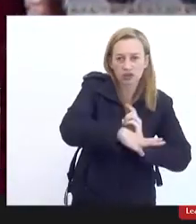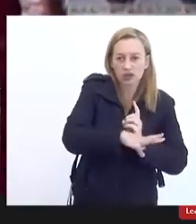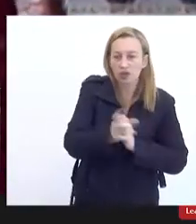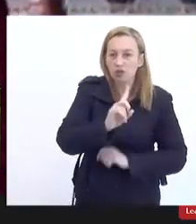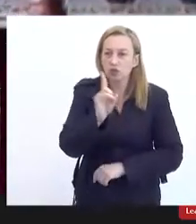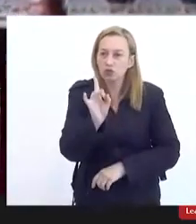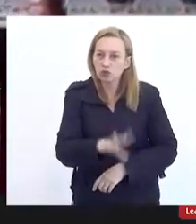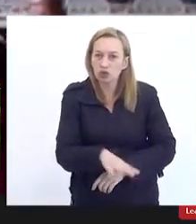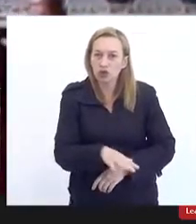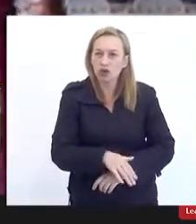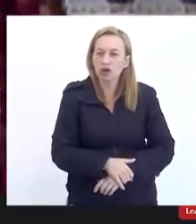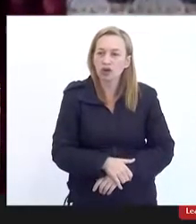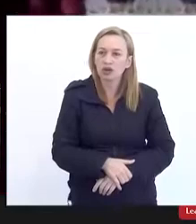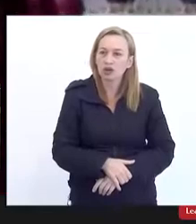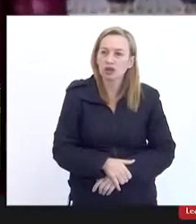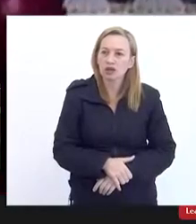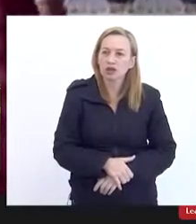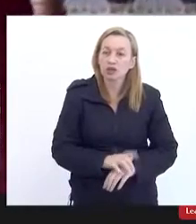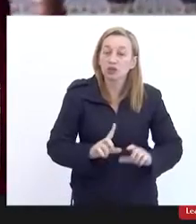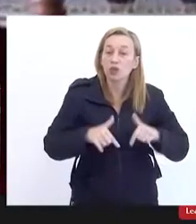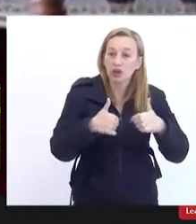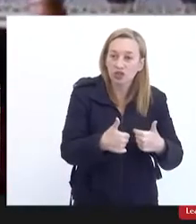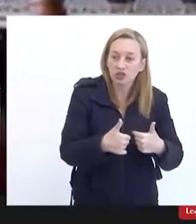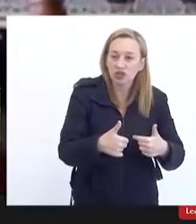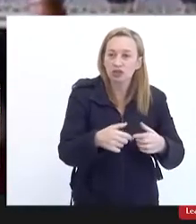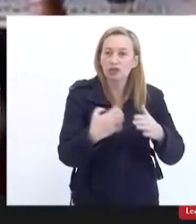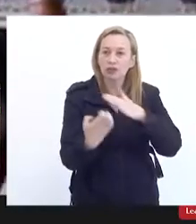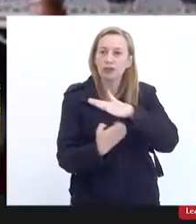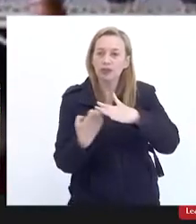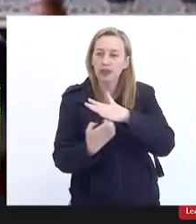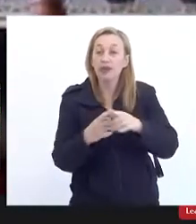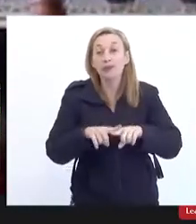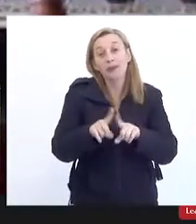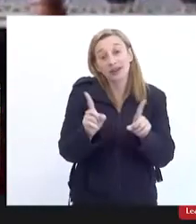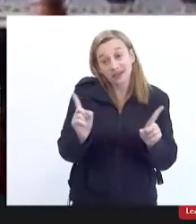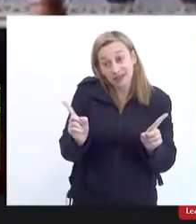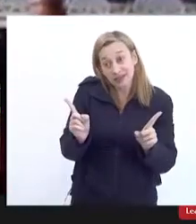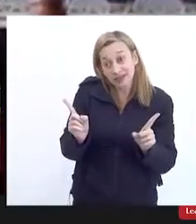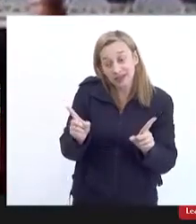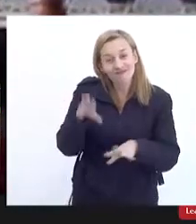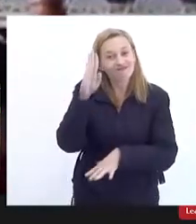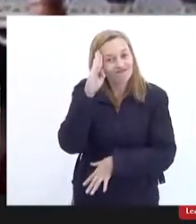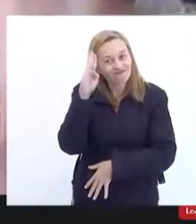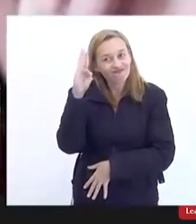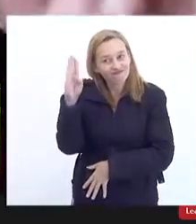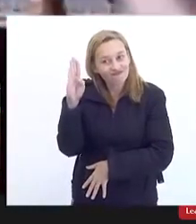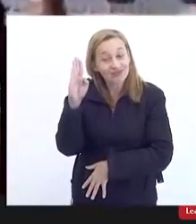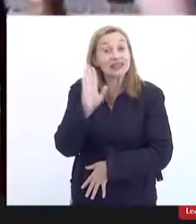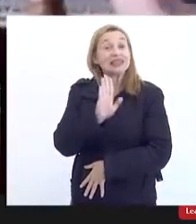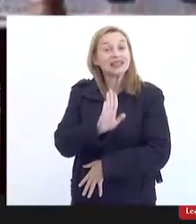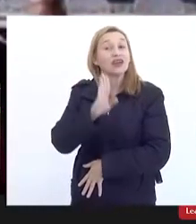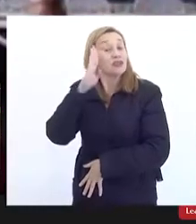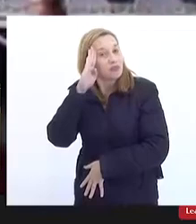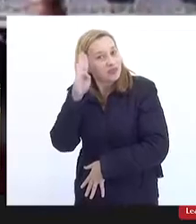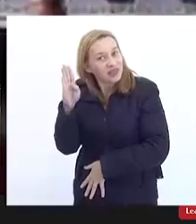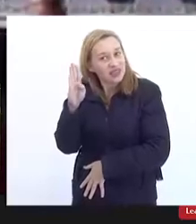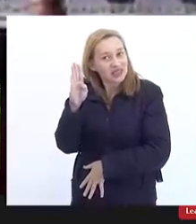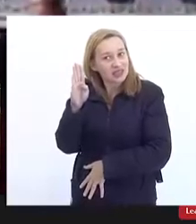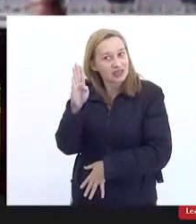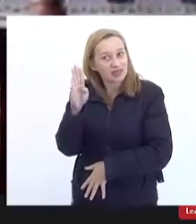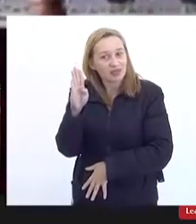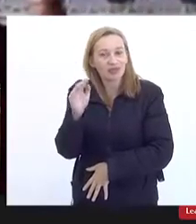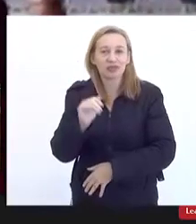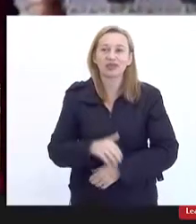só na atuação das empresas mas principalmente e principalmente na